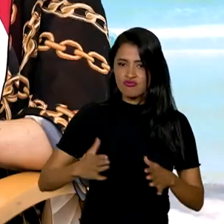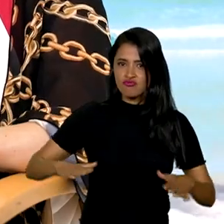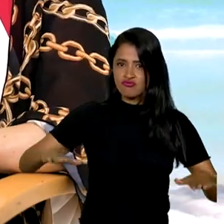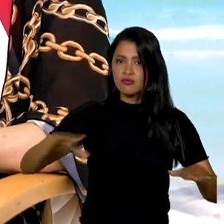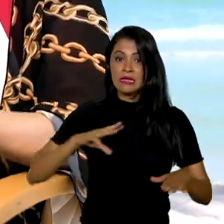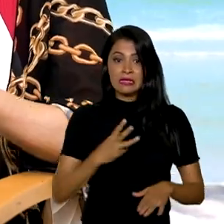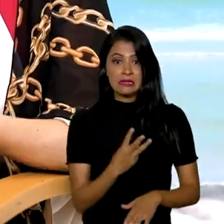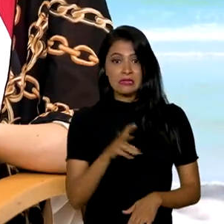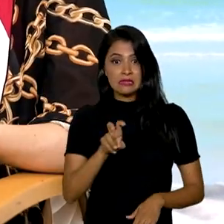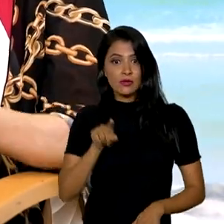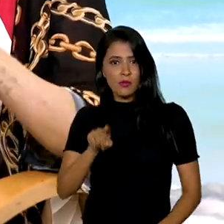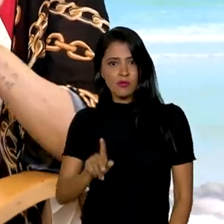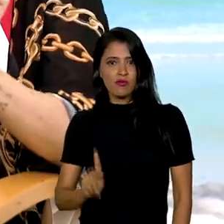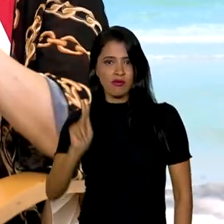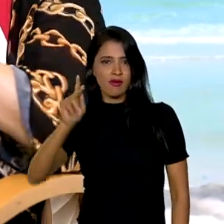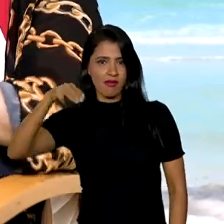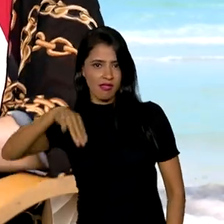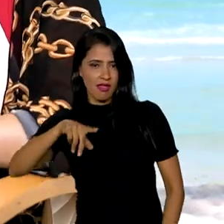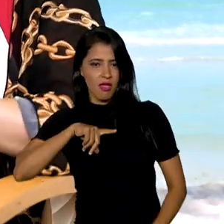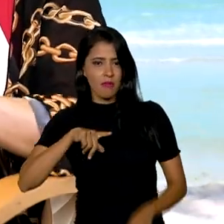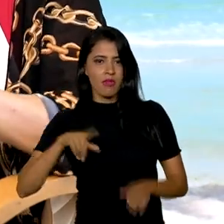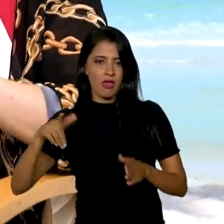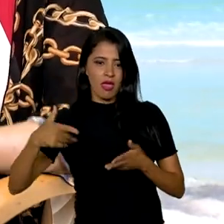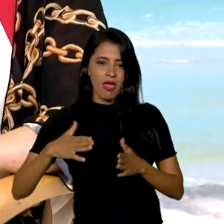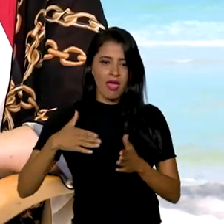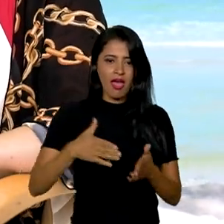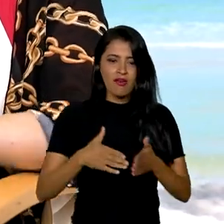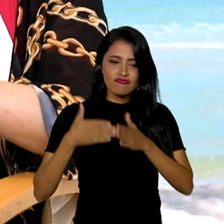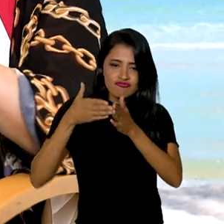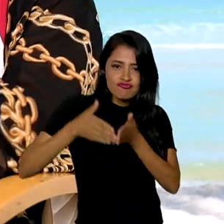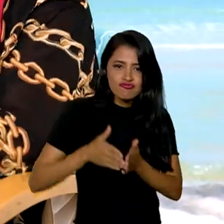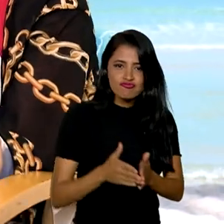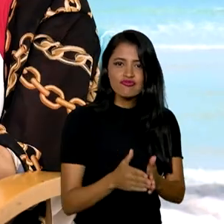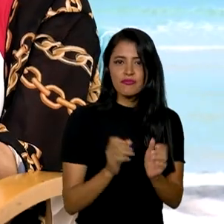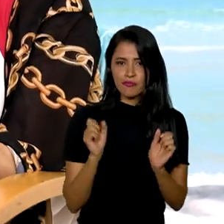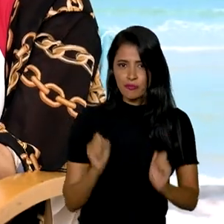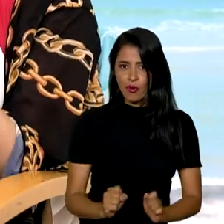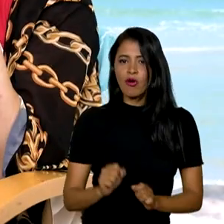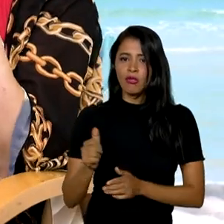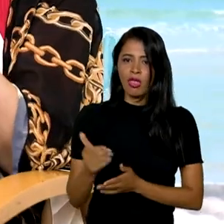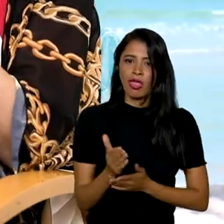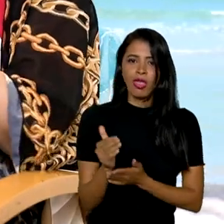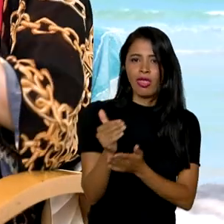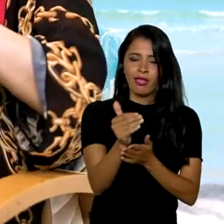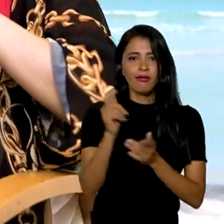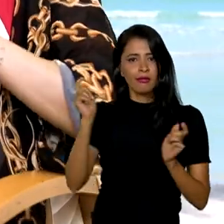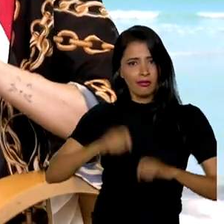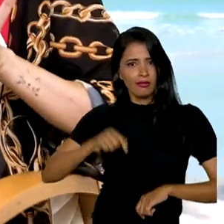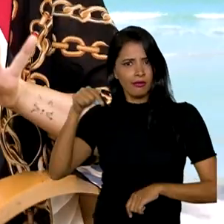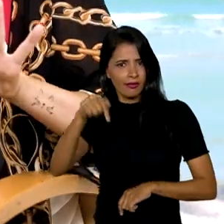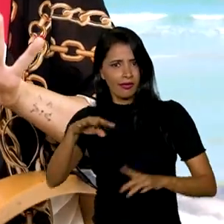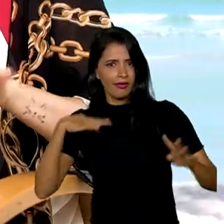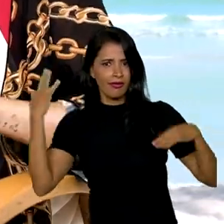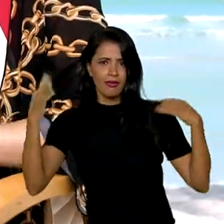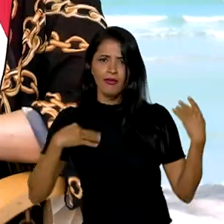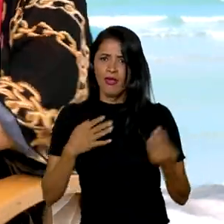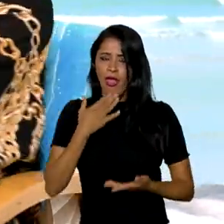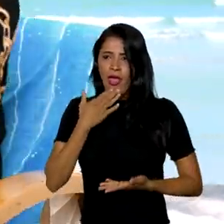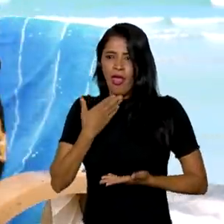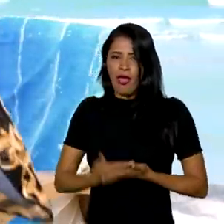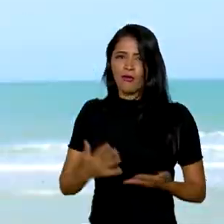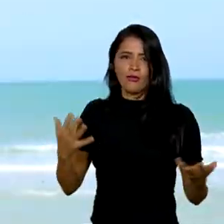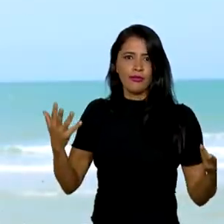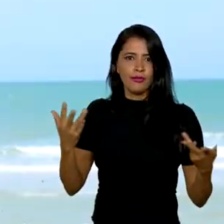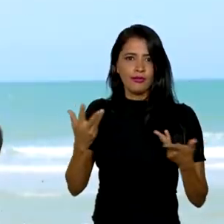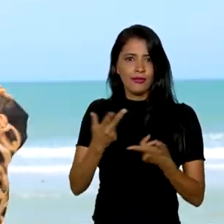e 35 mil quilômetros de vias internas navegáveis. O potencial turístico daqui é impressionante!